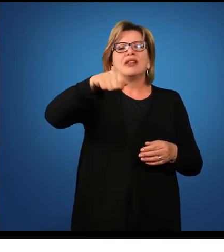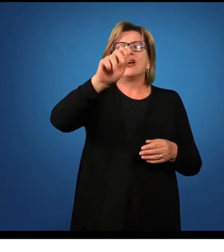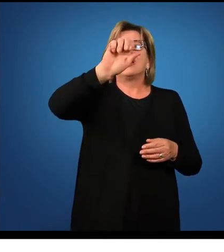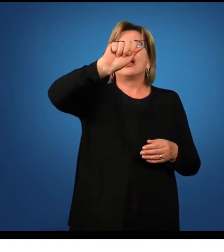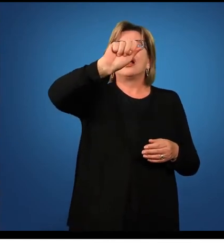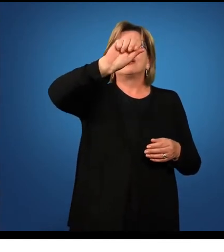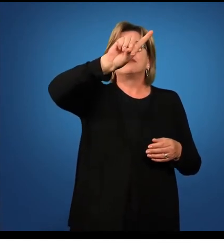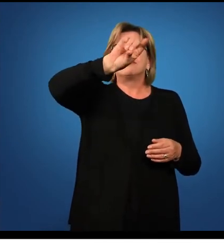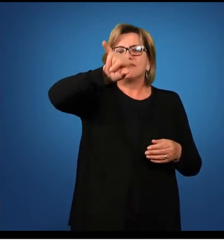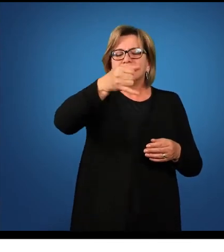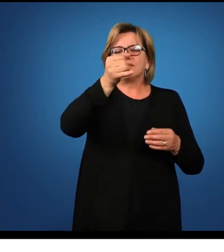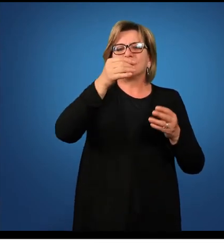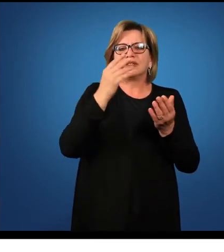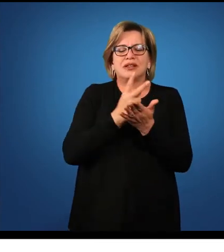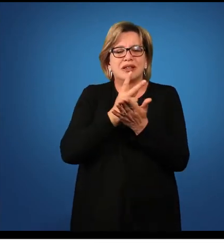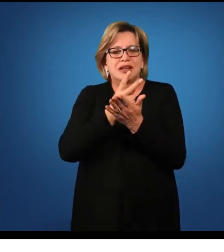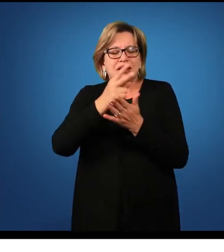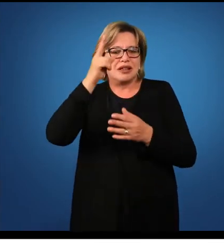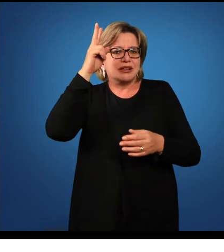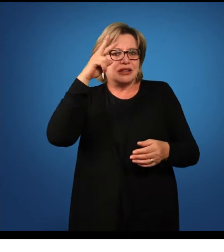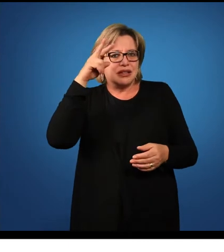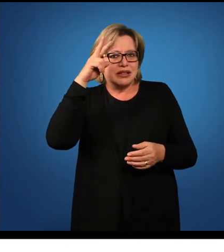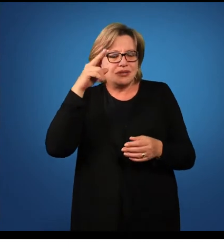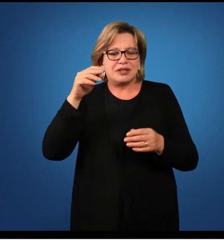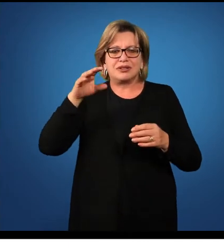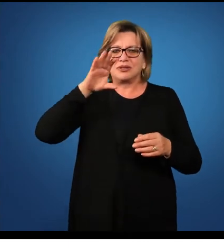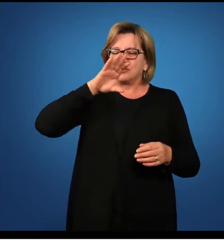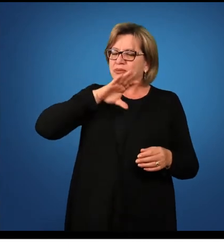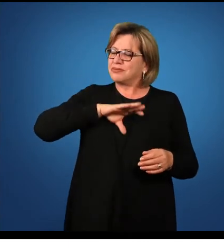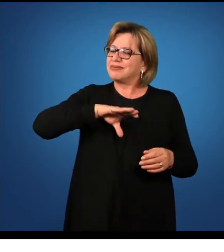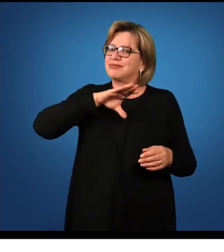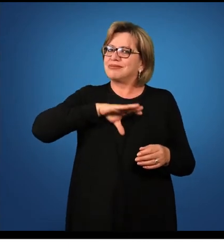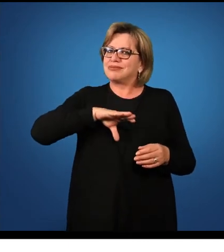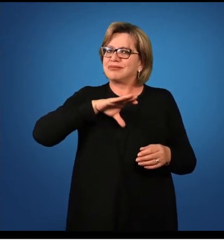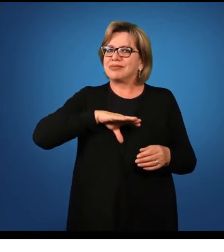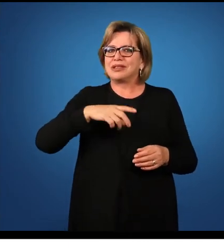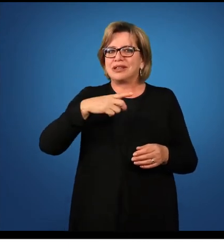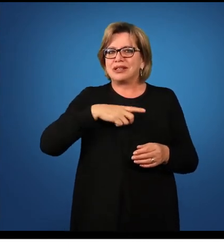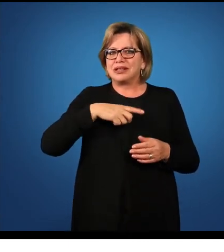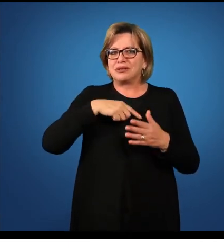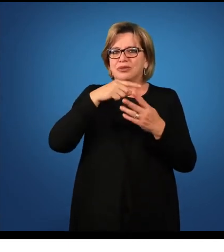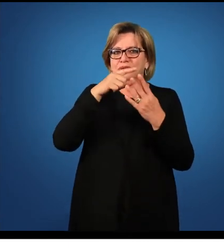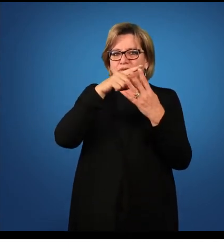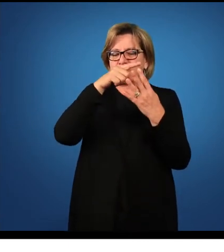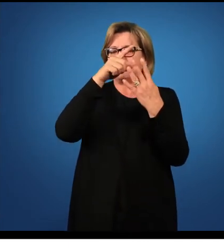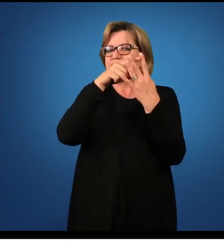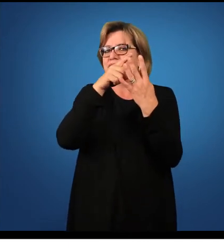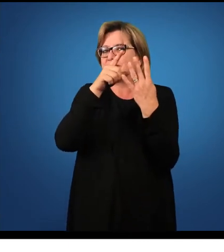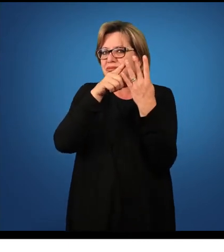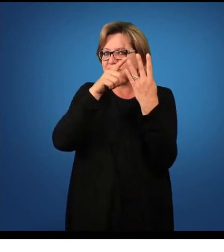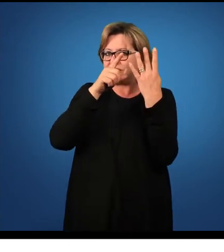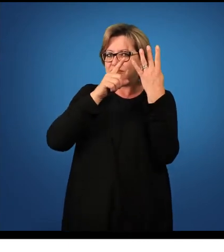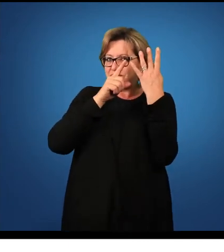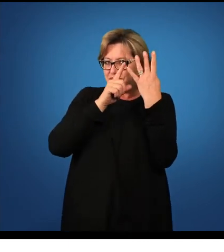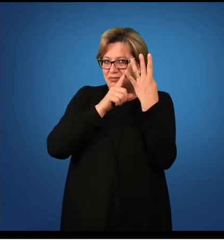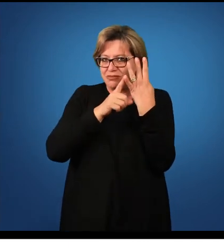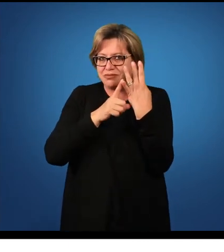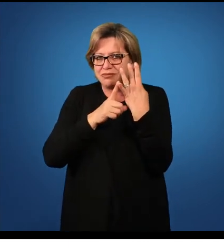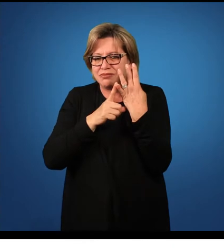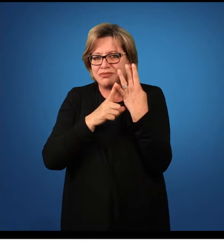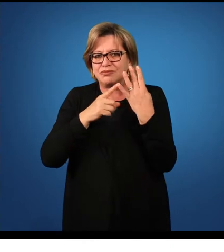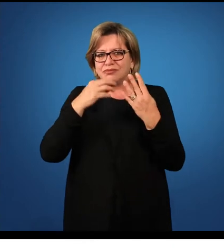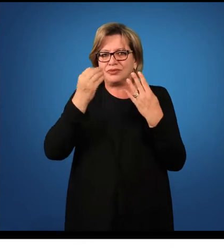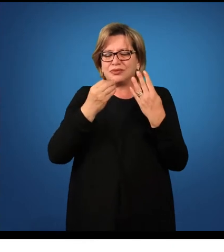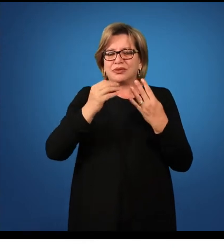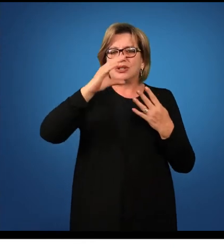lembrando de que na língua portuguesa nós temos quatro, aliás,